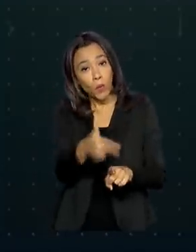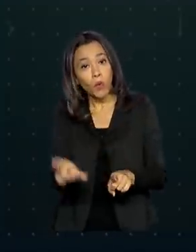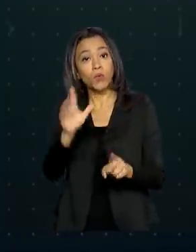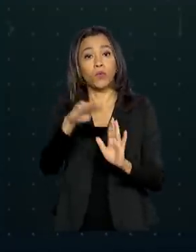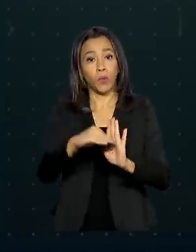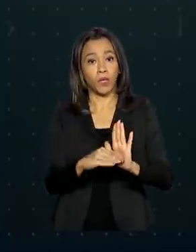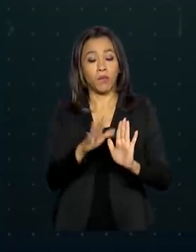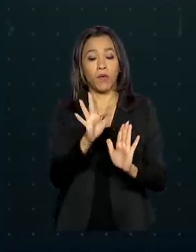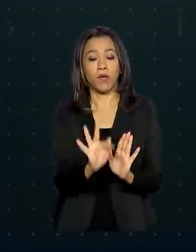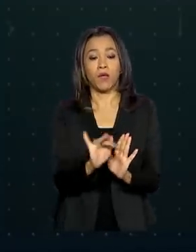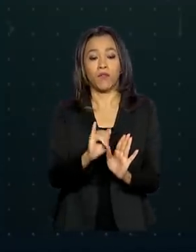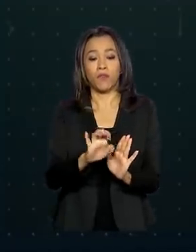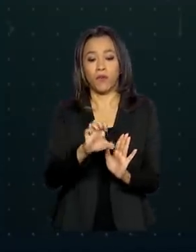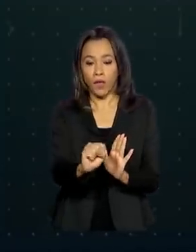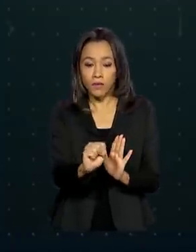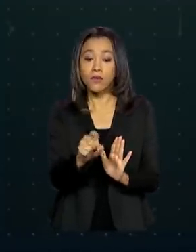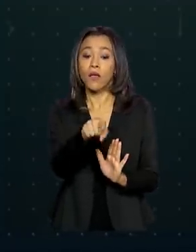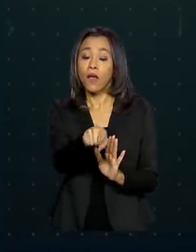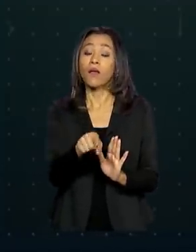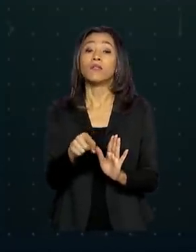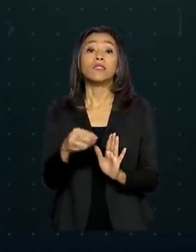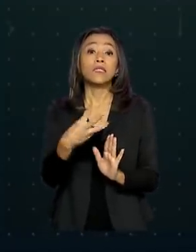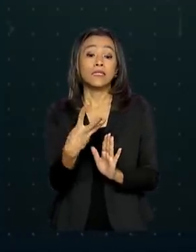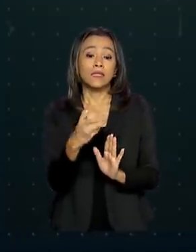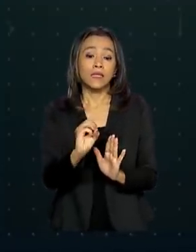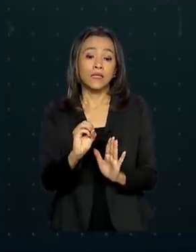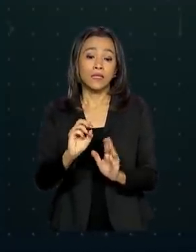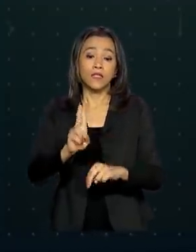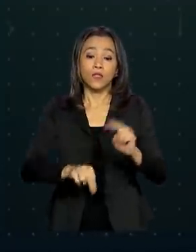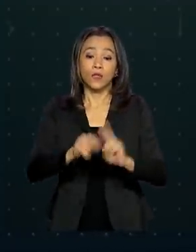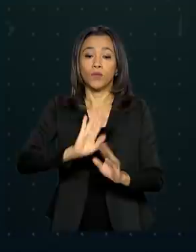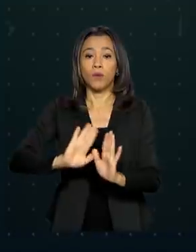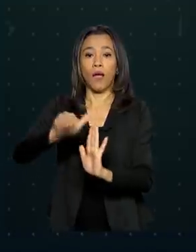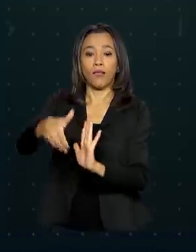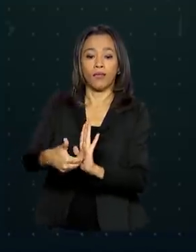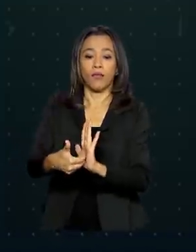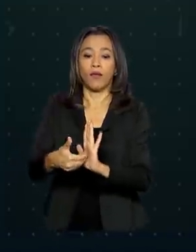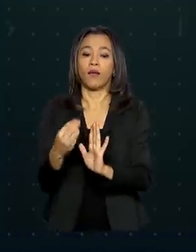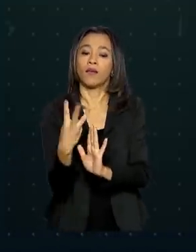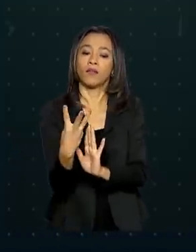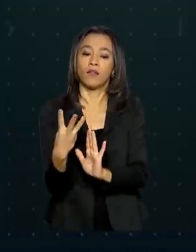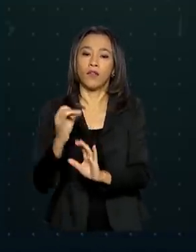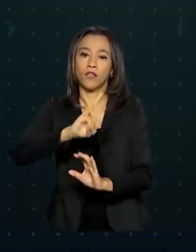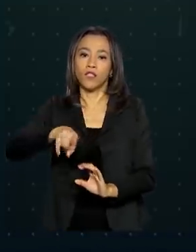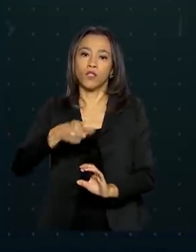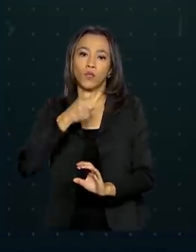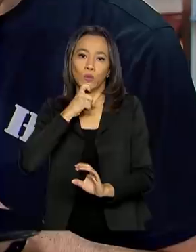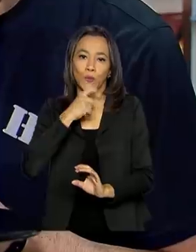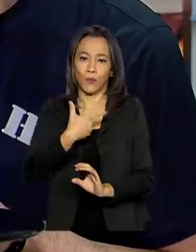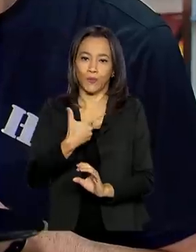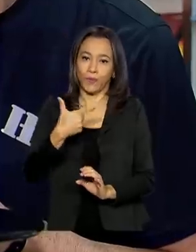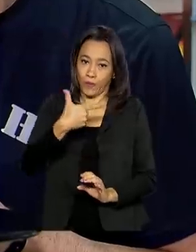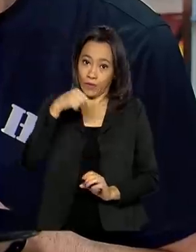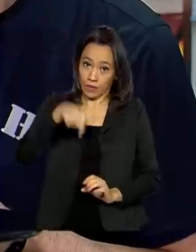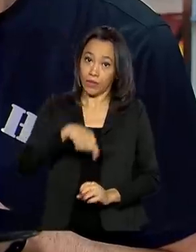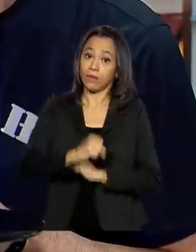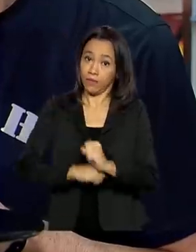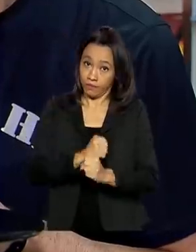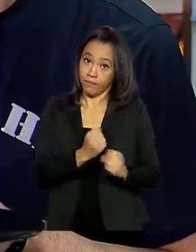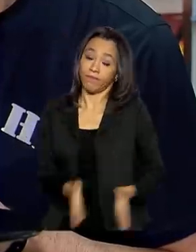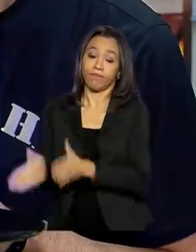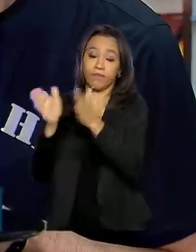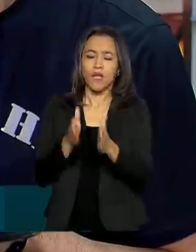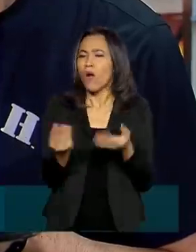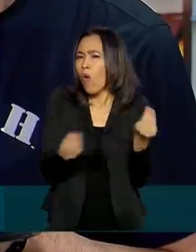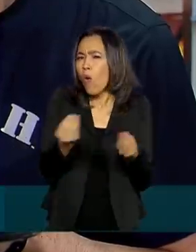Financiamento Estudantil, FIES, vão de 30 de junho a 3 de julho de 2020. Para se inscrever no